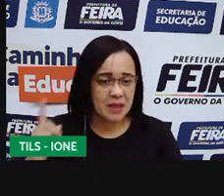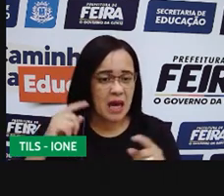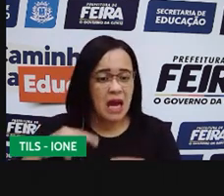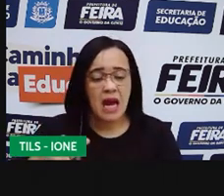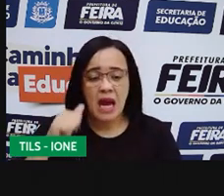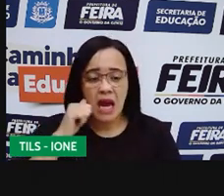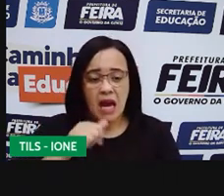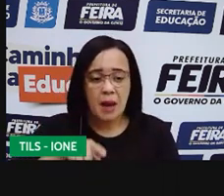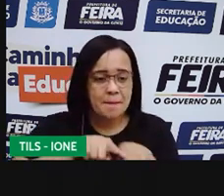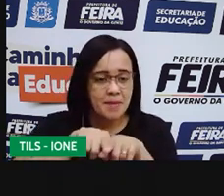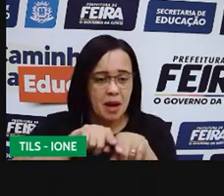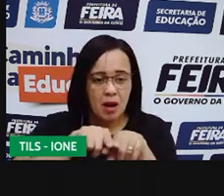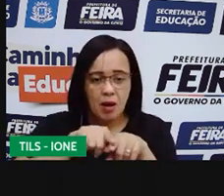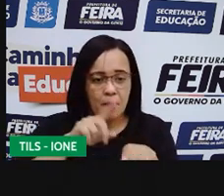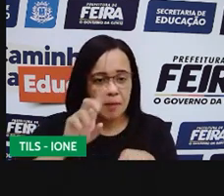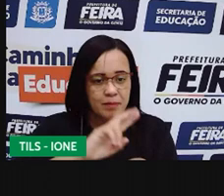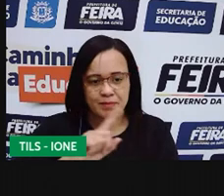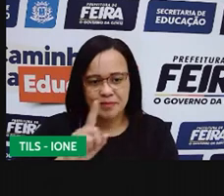Irmão.